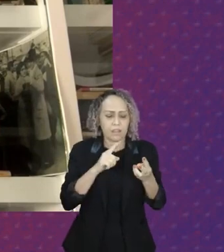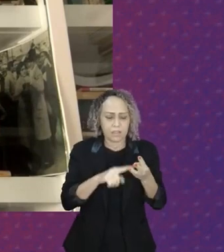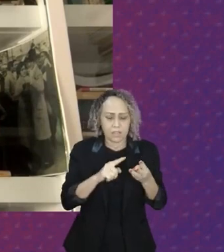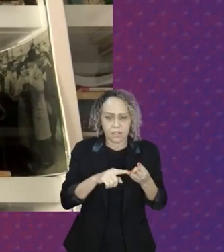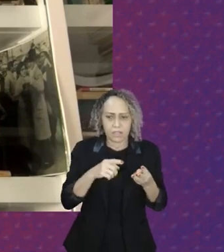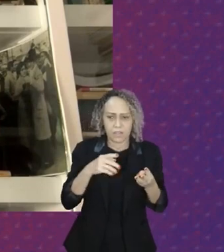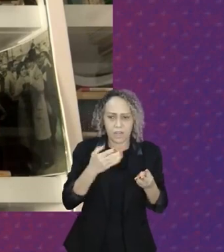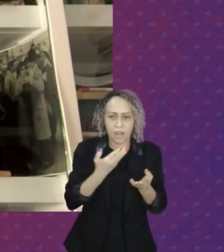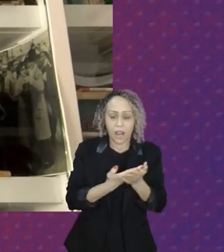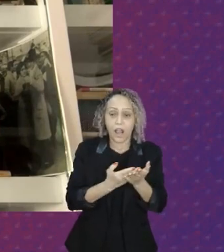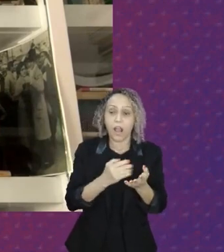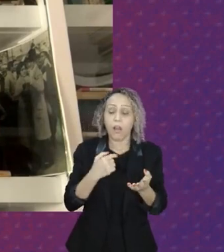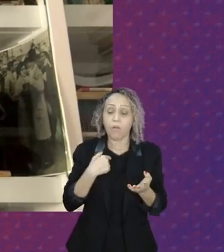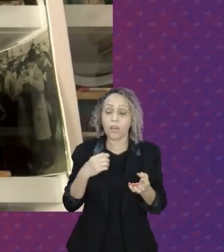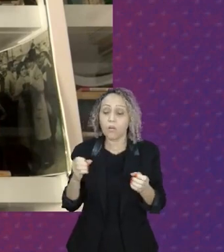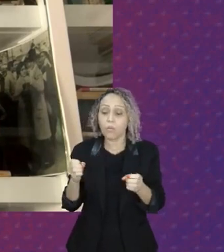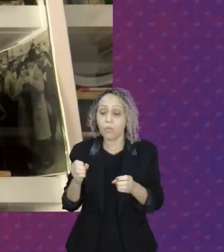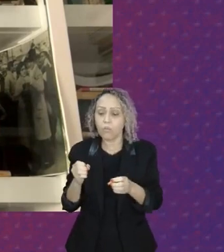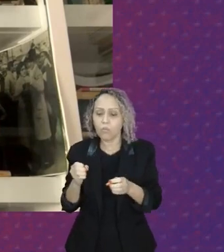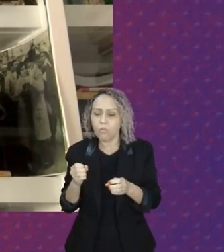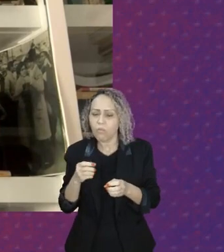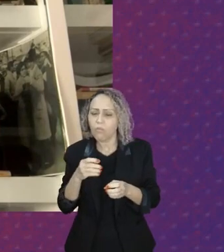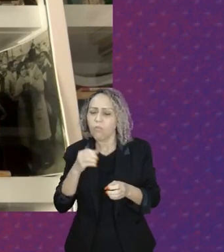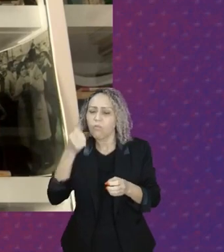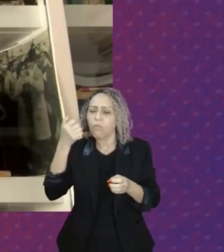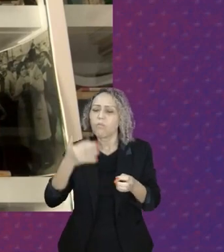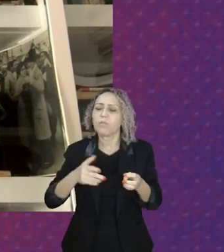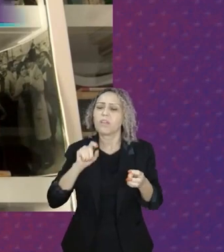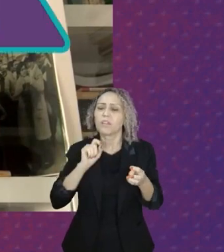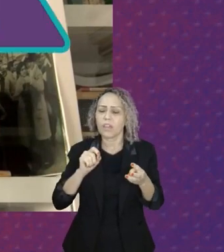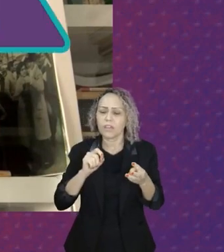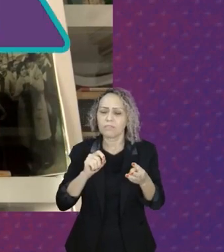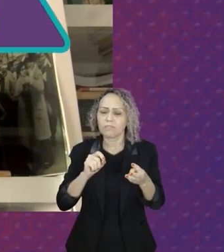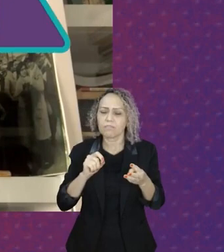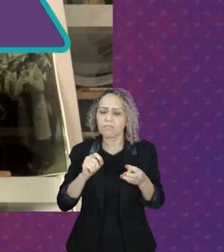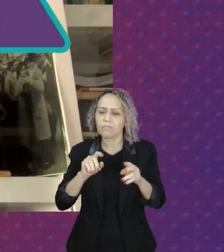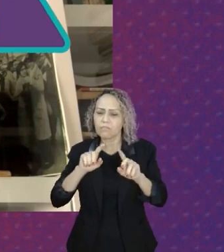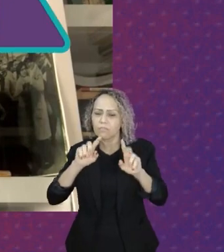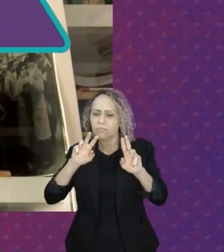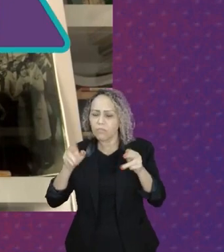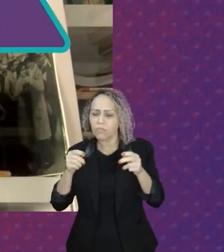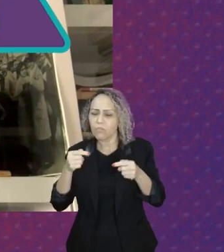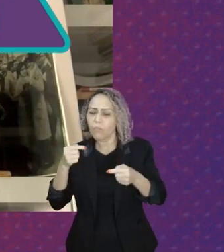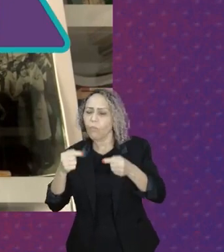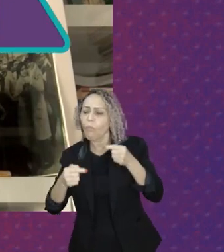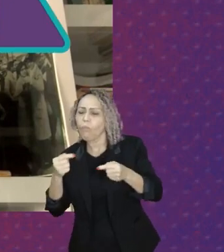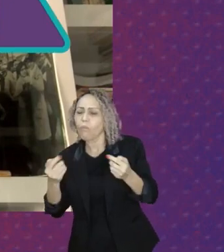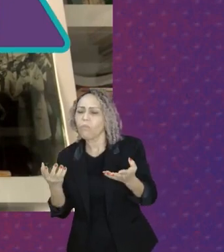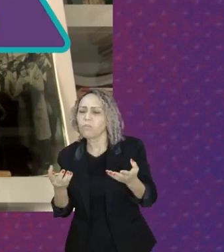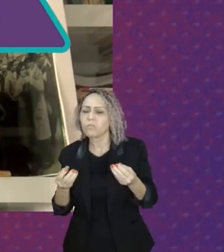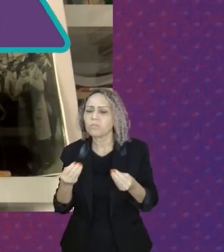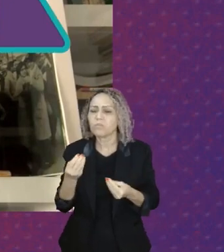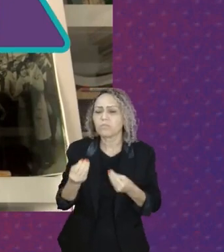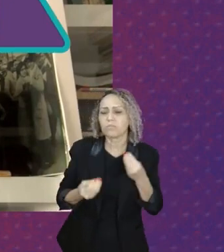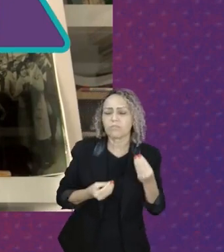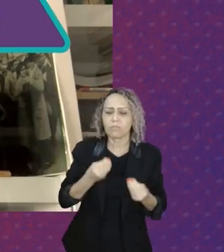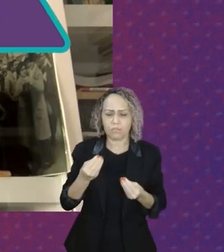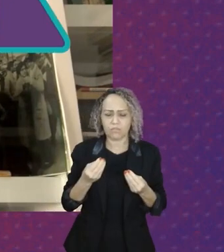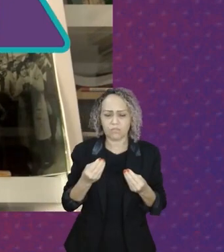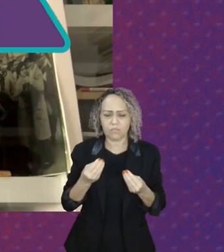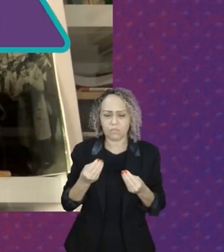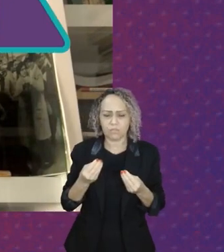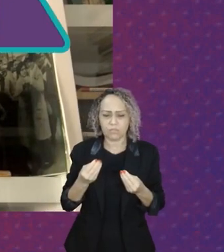falei, terminei a aula discutindo um pouco como é que o